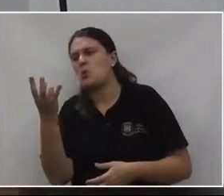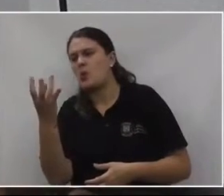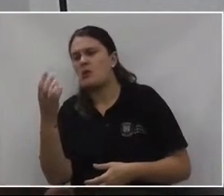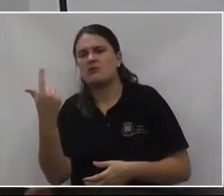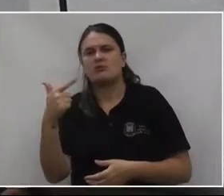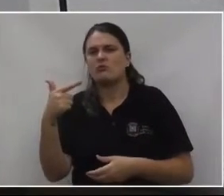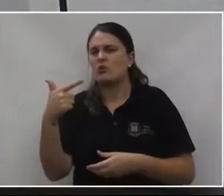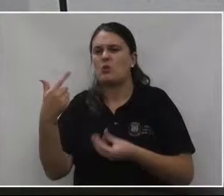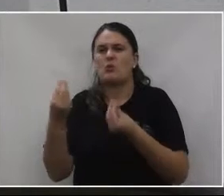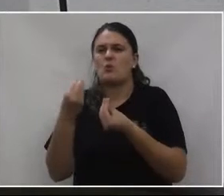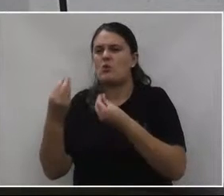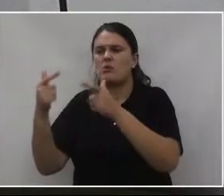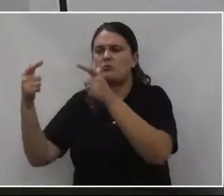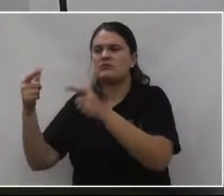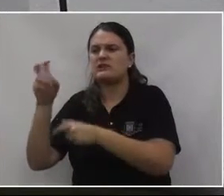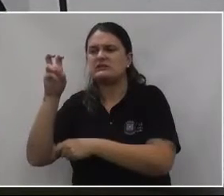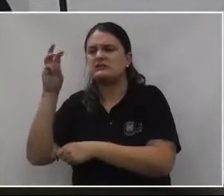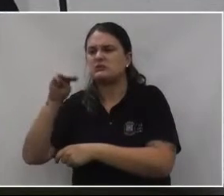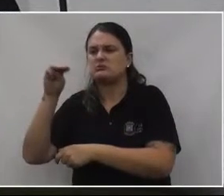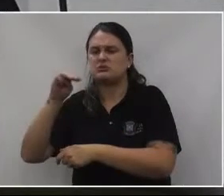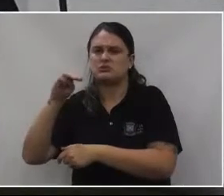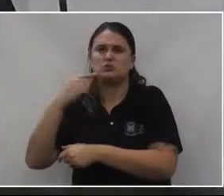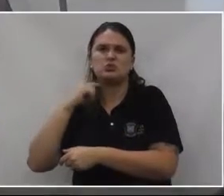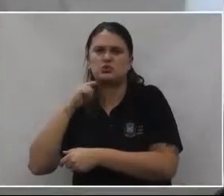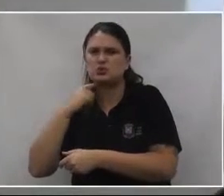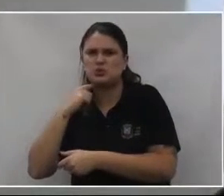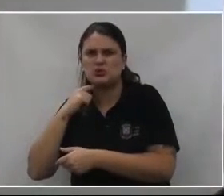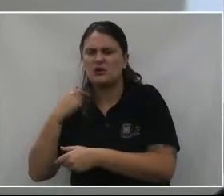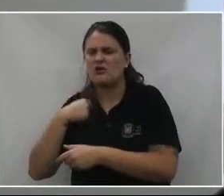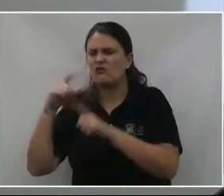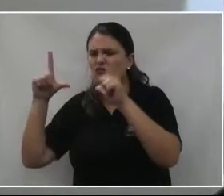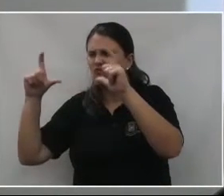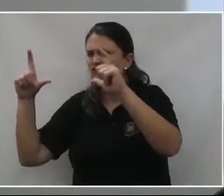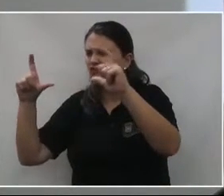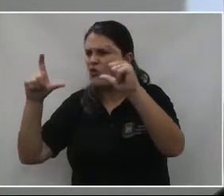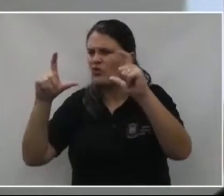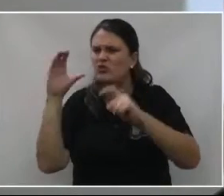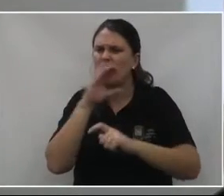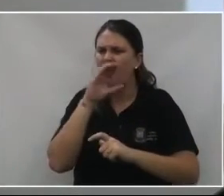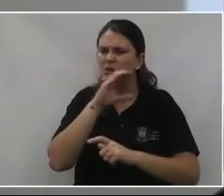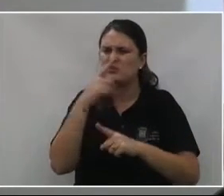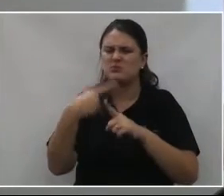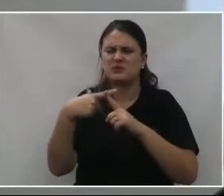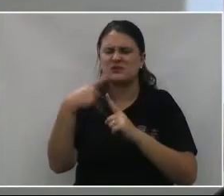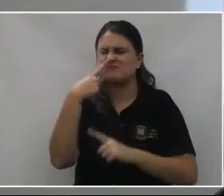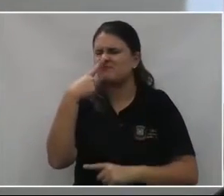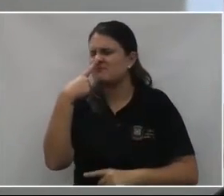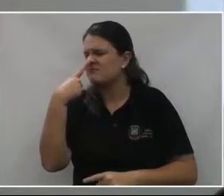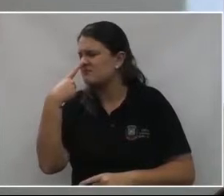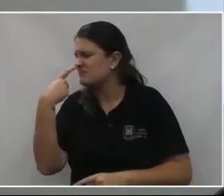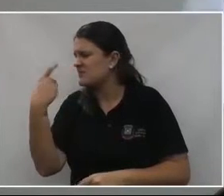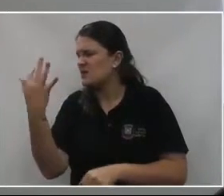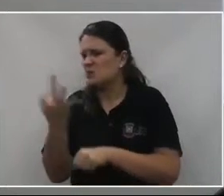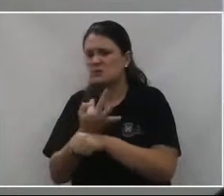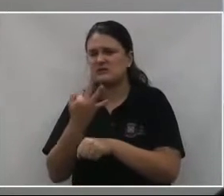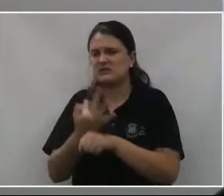você ficar num lugar desse, é cinco minutos. Eu tirei fotos rápidas, porque o cheiro é insuportável.